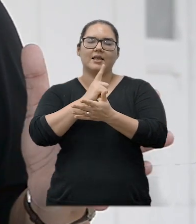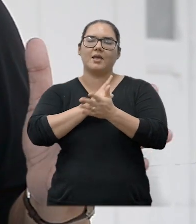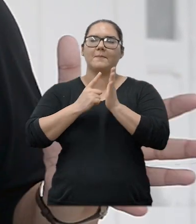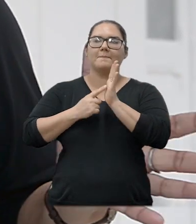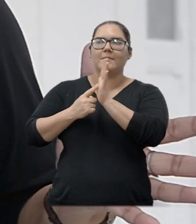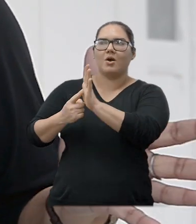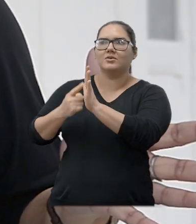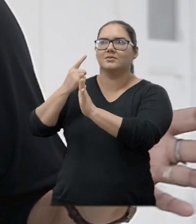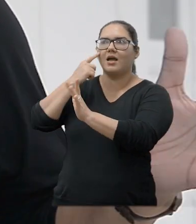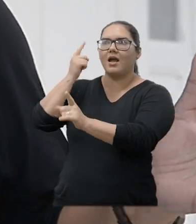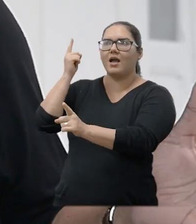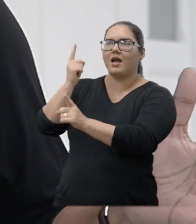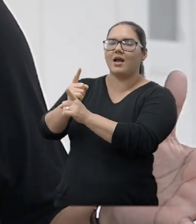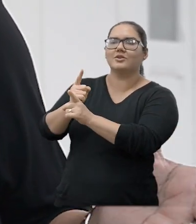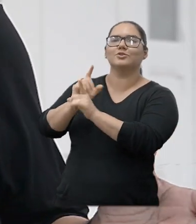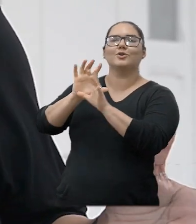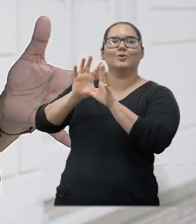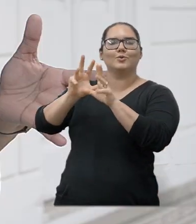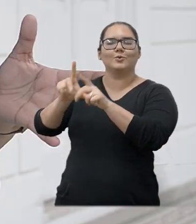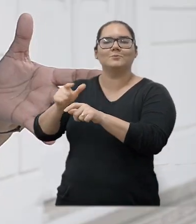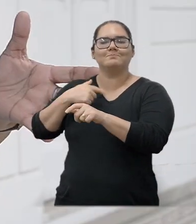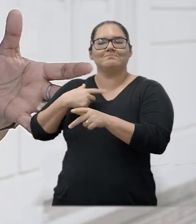ajudava a preencher Dar nota